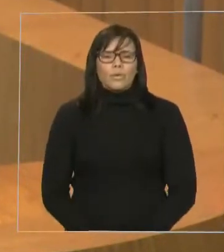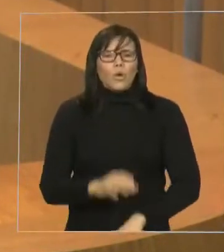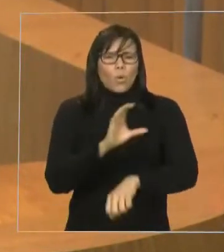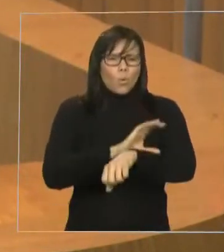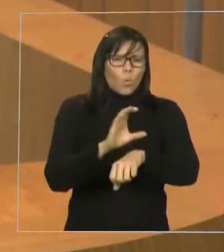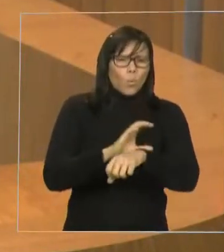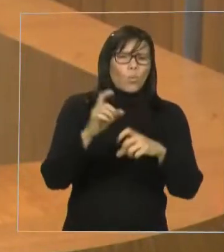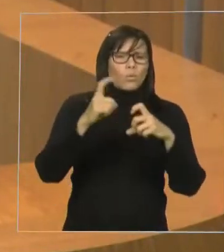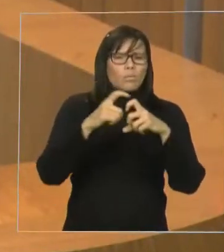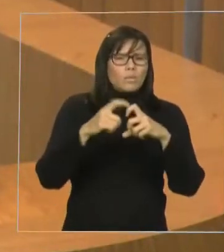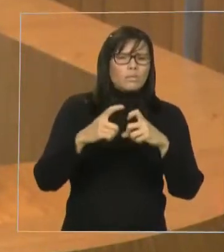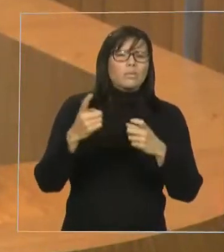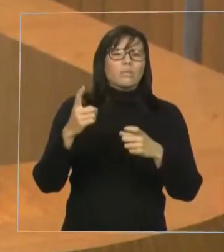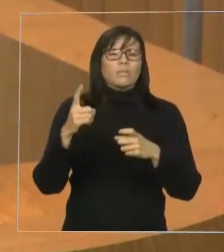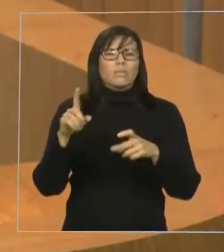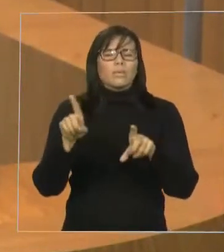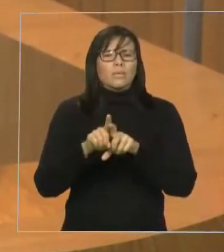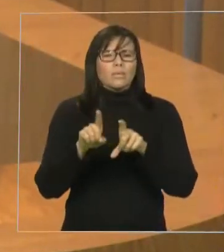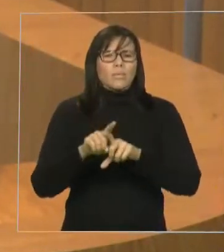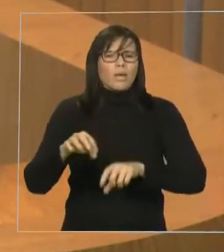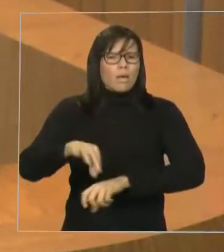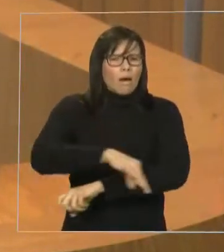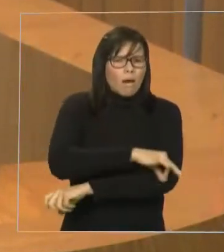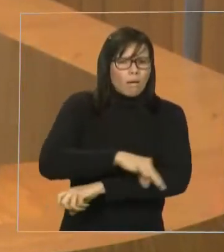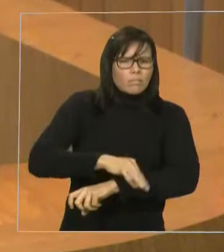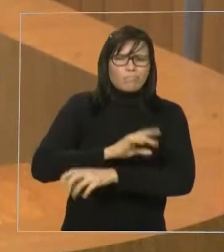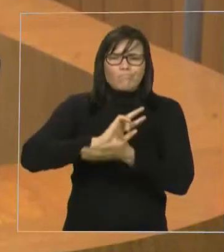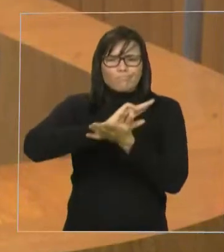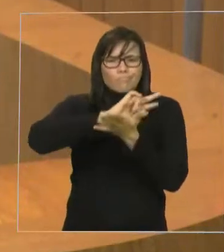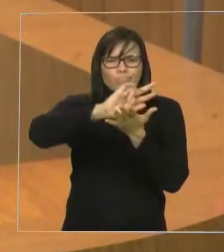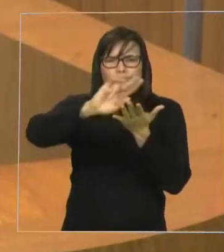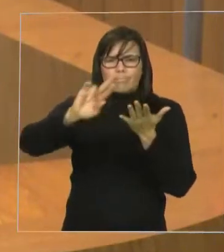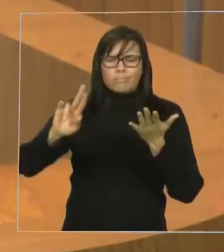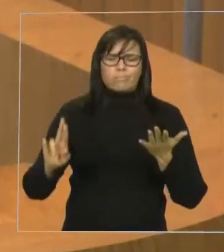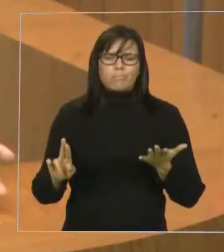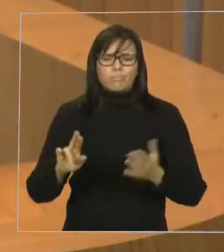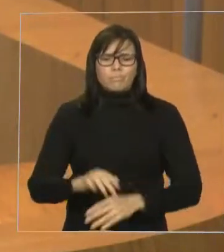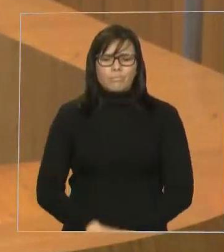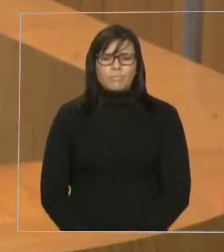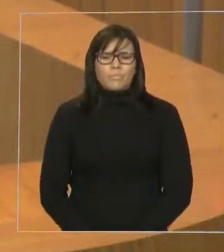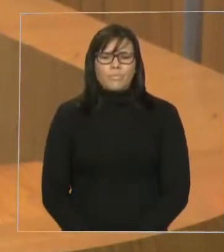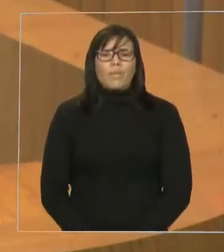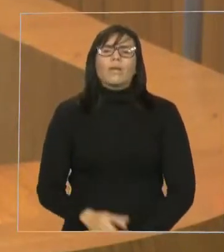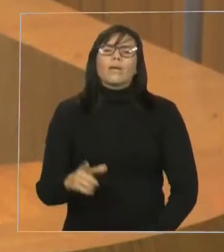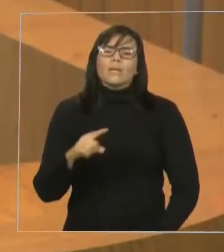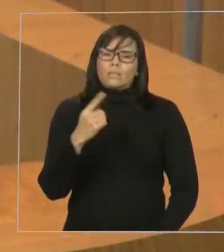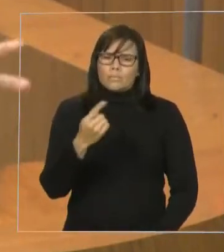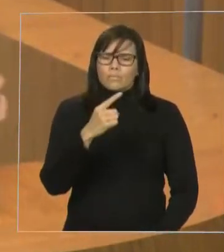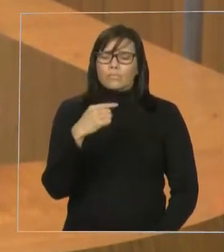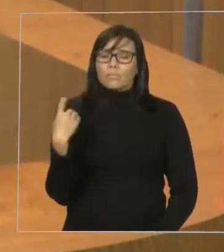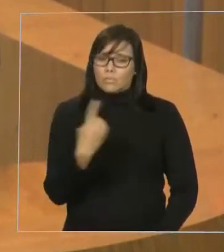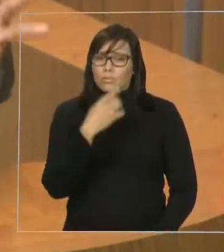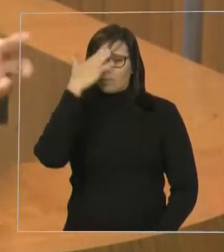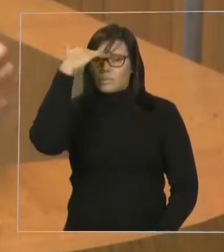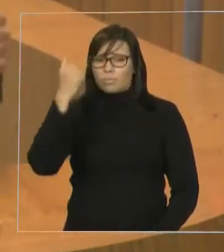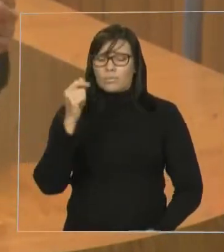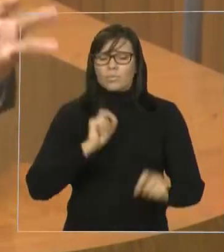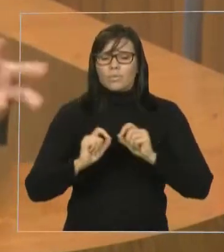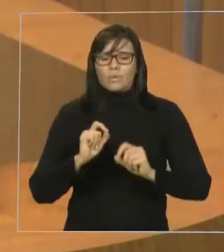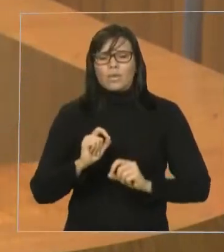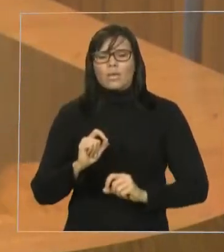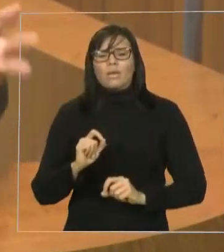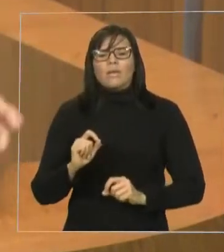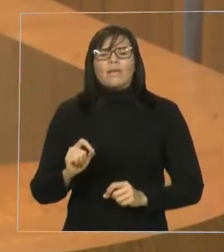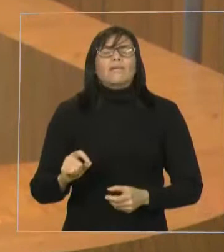em muitas das vezes são ocupadas por estudantes ou de um dos outros estados, pelo Carioca, pelo Gaúcho,